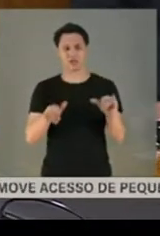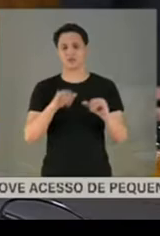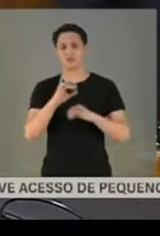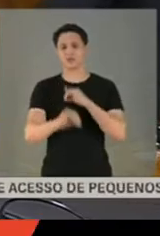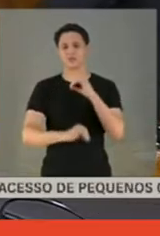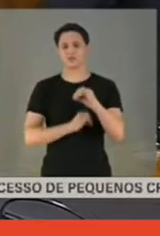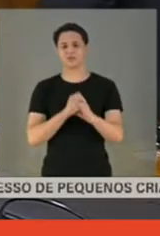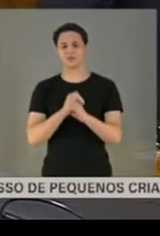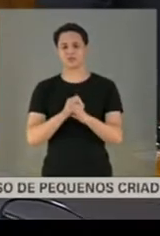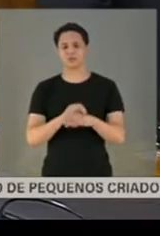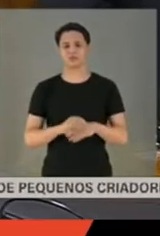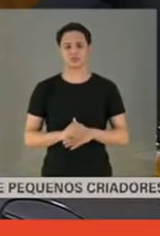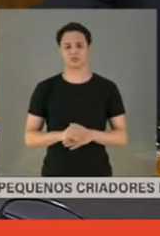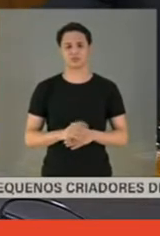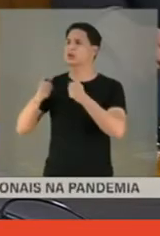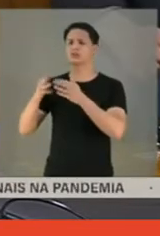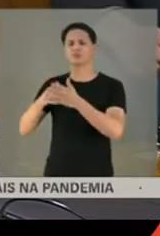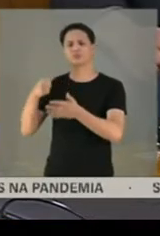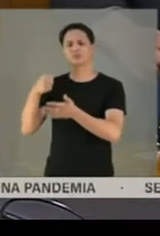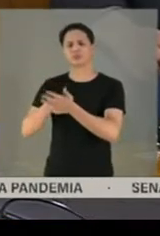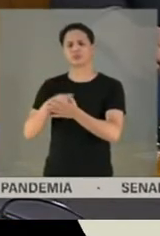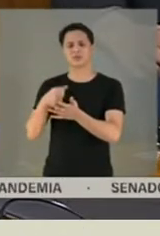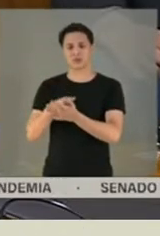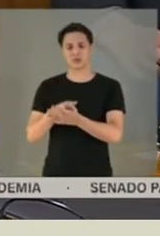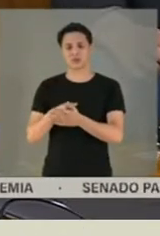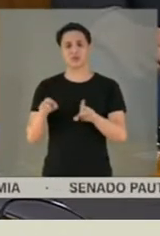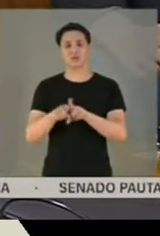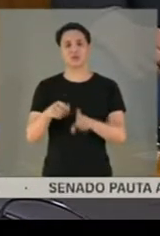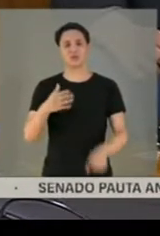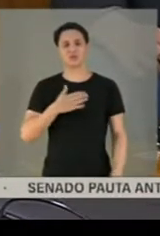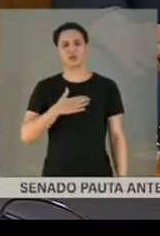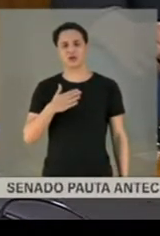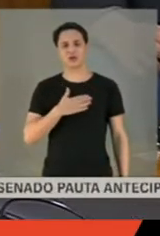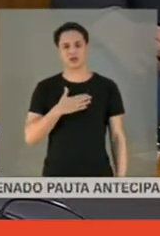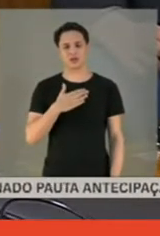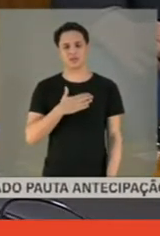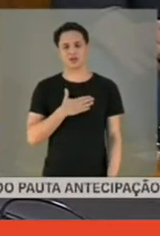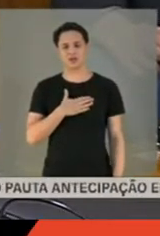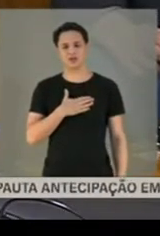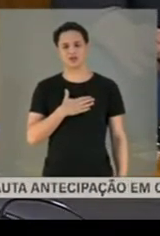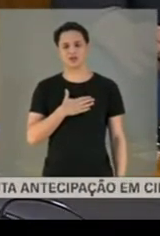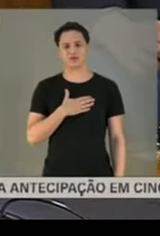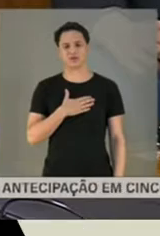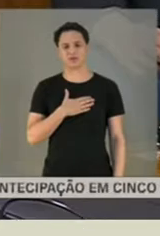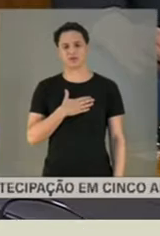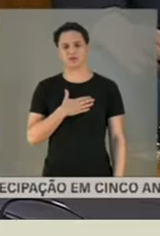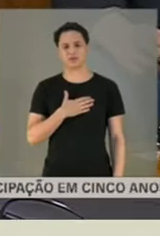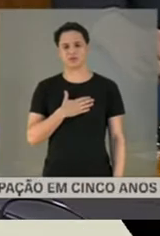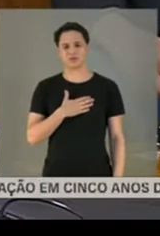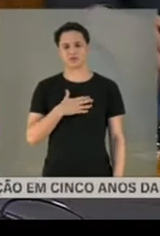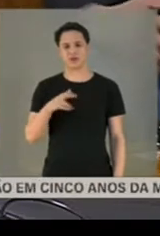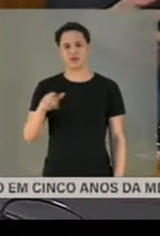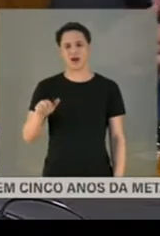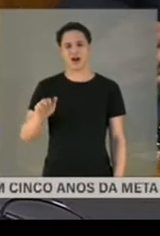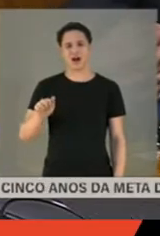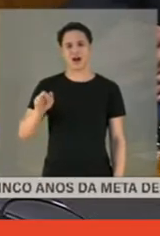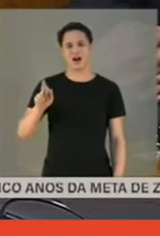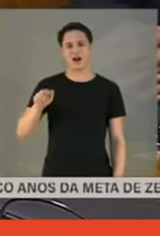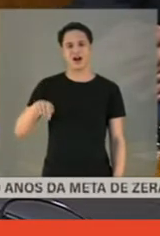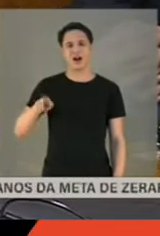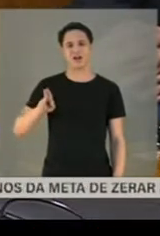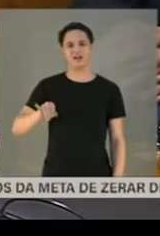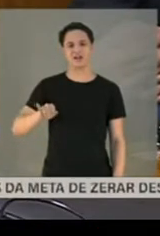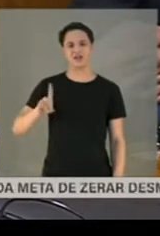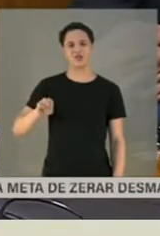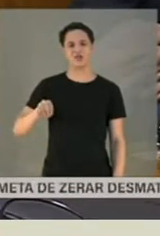período a gente não estava saindo de casa. Donis Bites, professor Donis Bites, e eu também, a gente usava